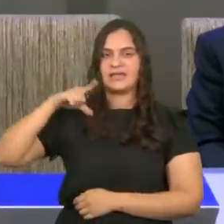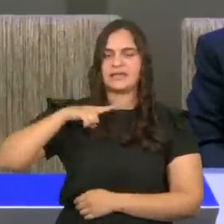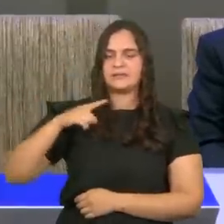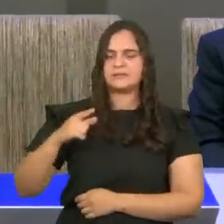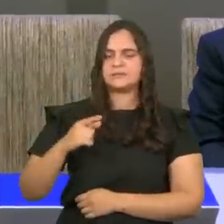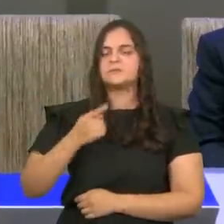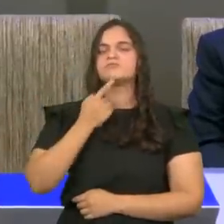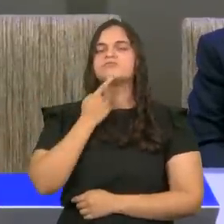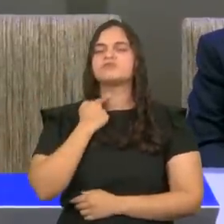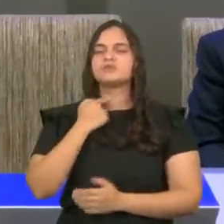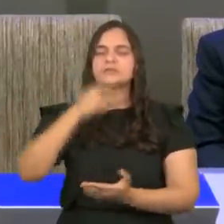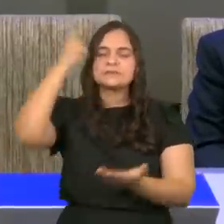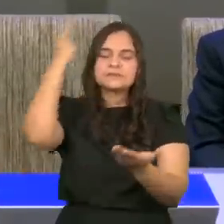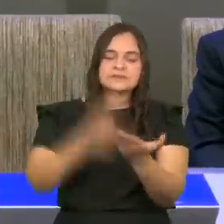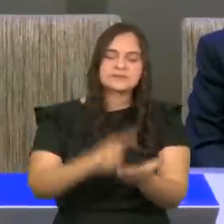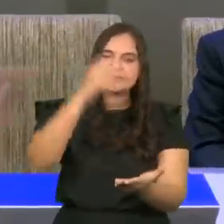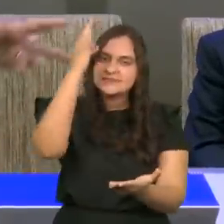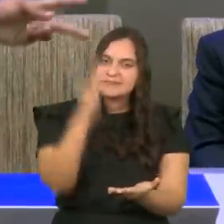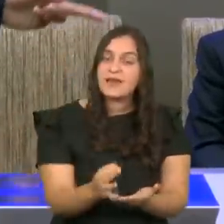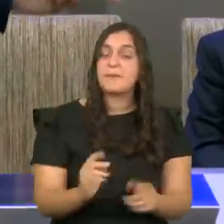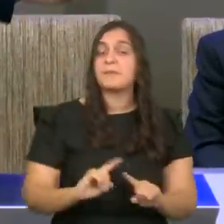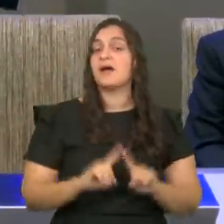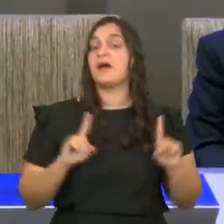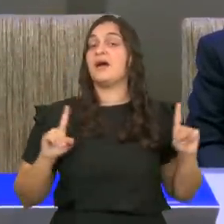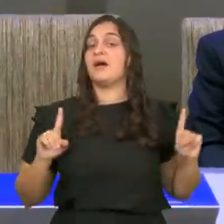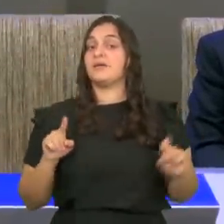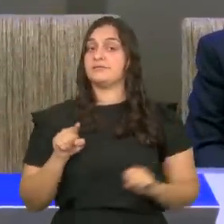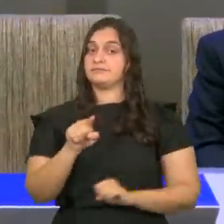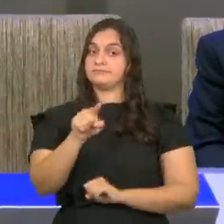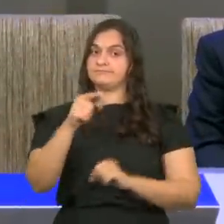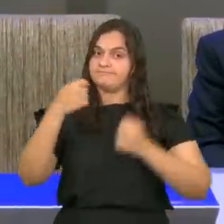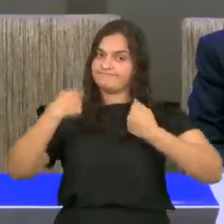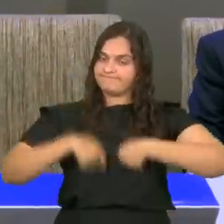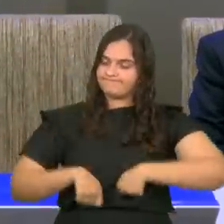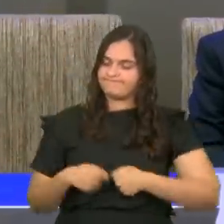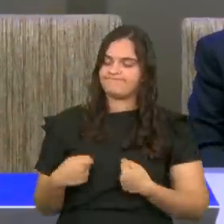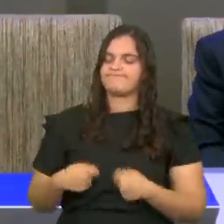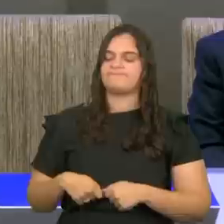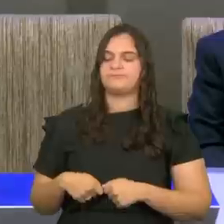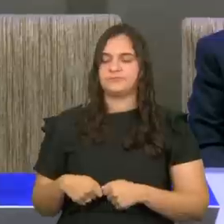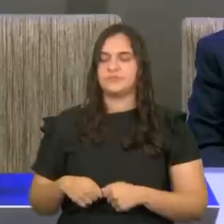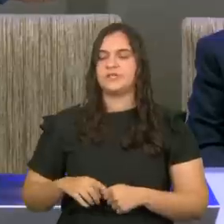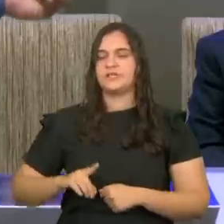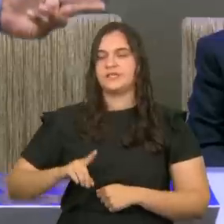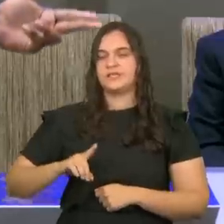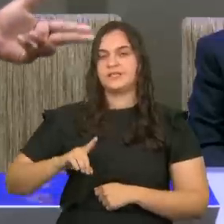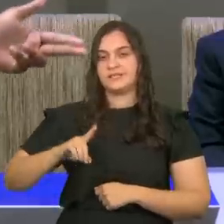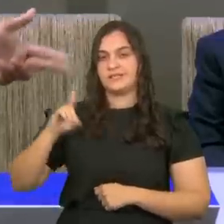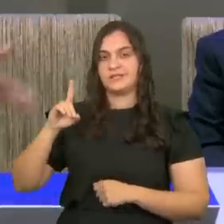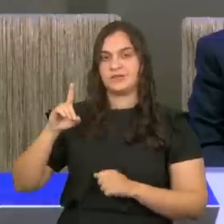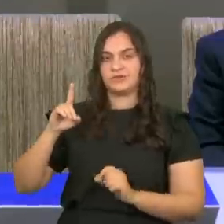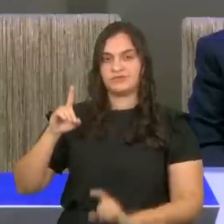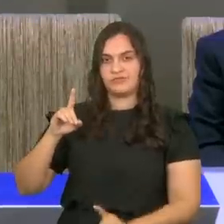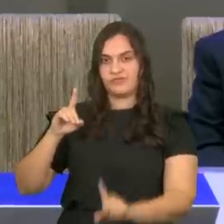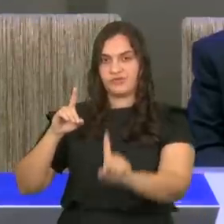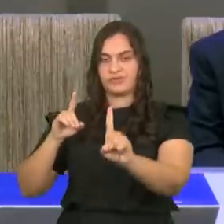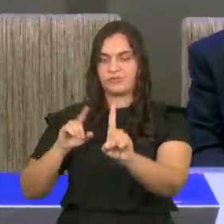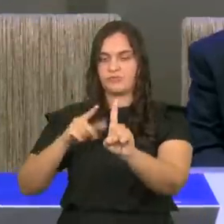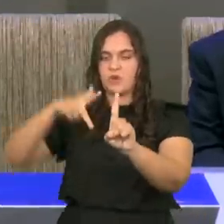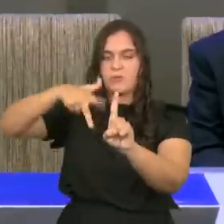determinado, mas, para isto, tem, a tesoura, de Deus, e, ele, precisa, passar, com, cuidado.